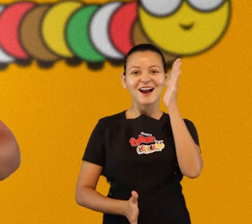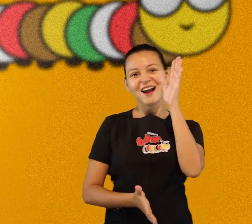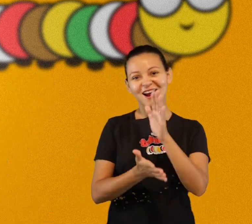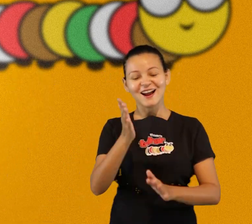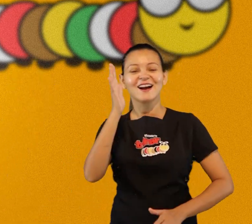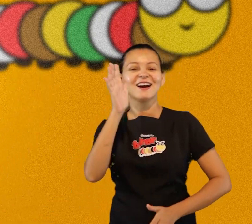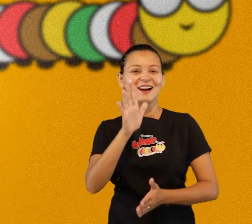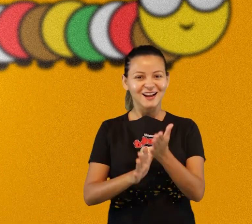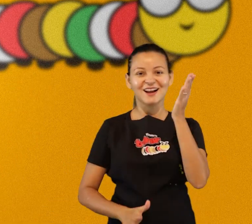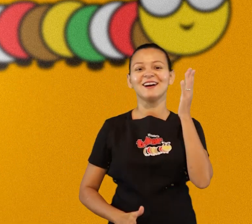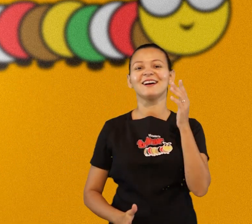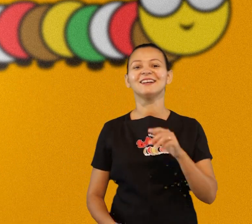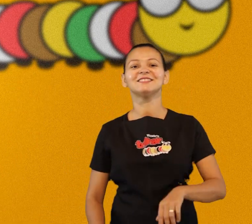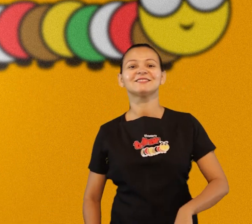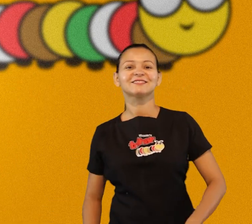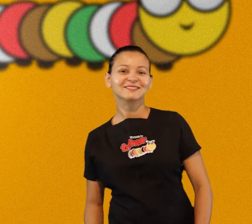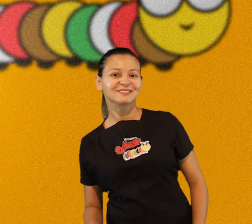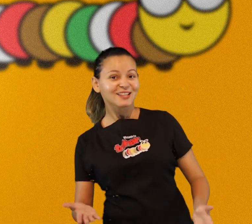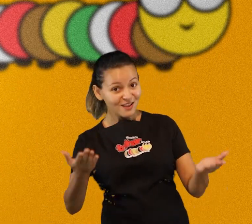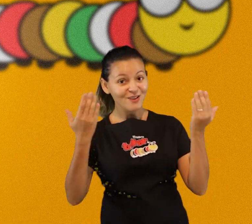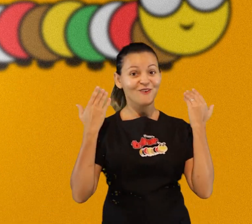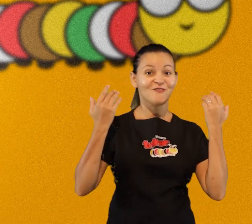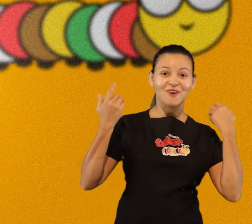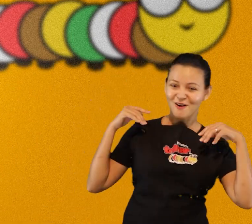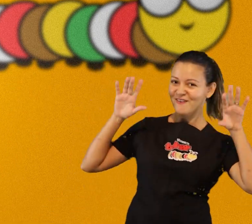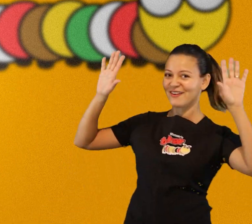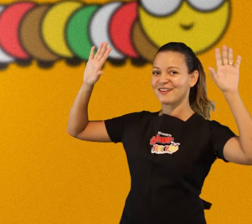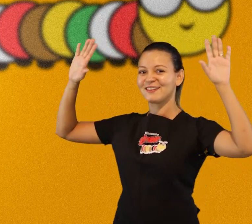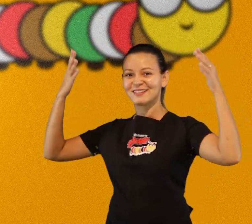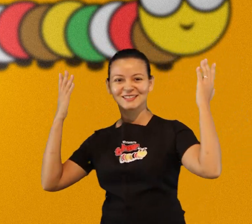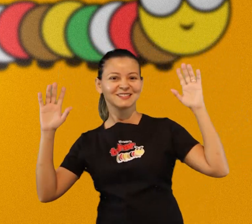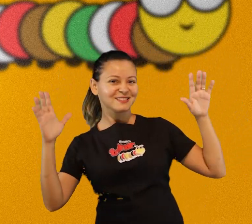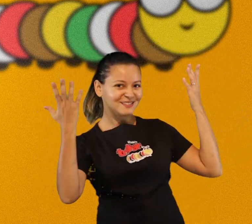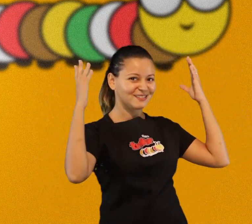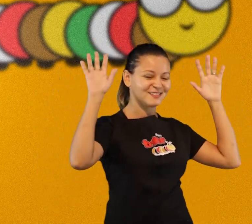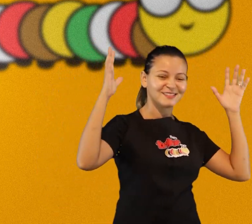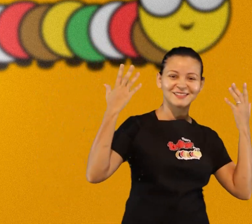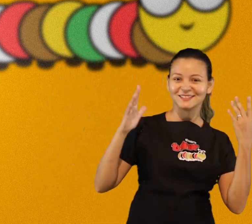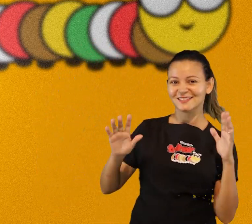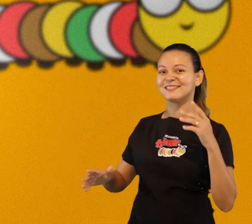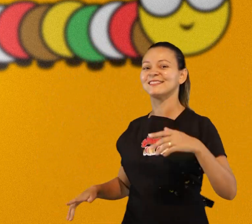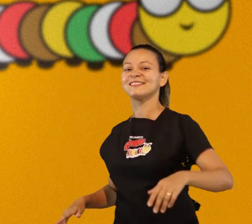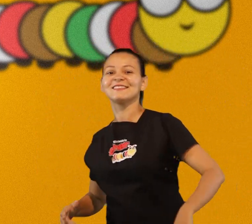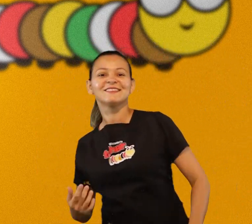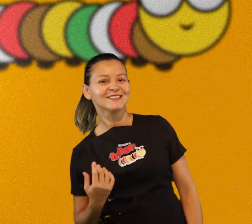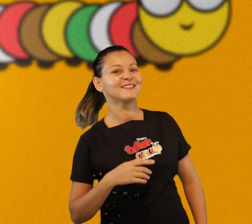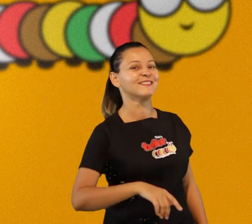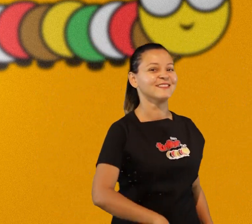tralalalalala tralalalalala vamos celebrar agora